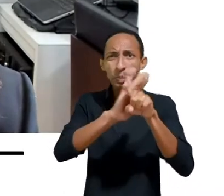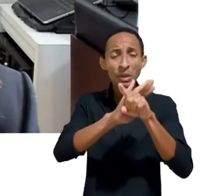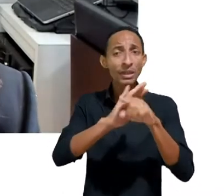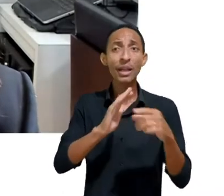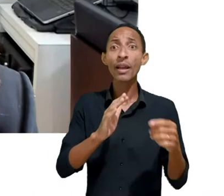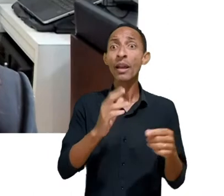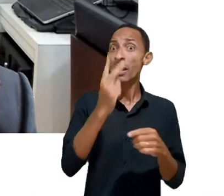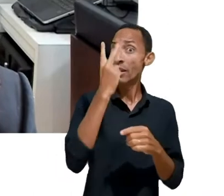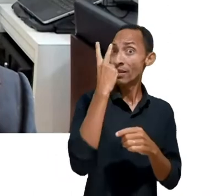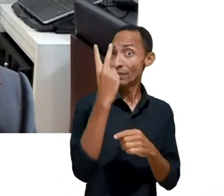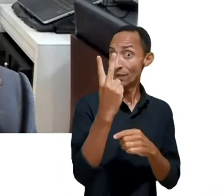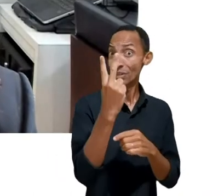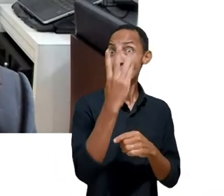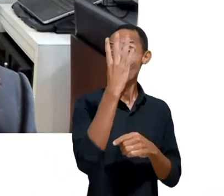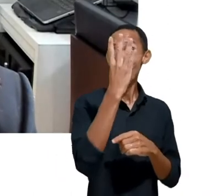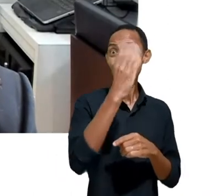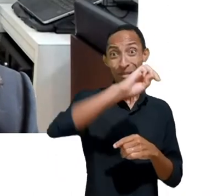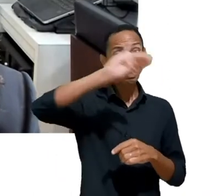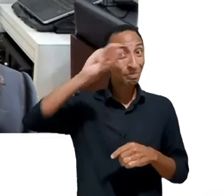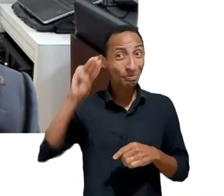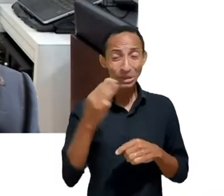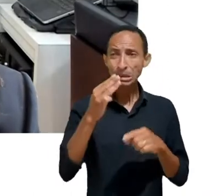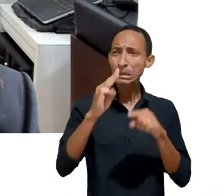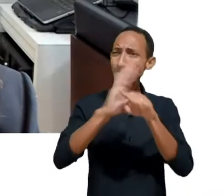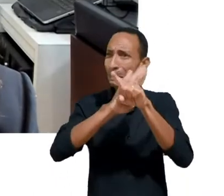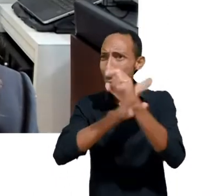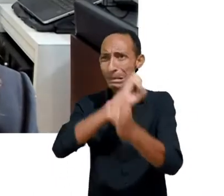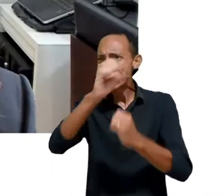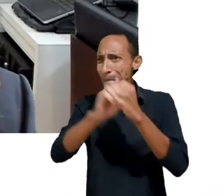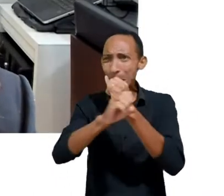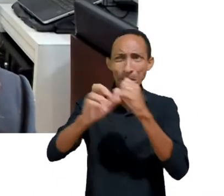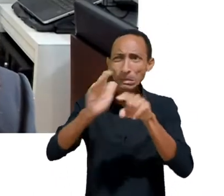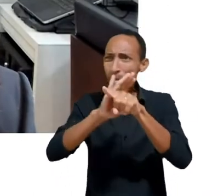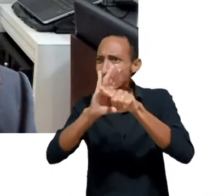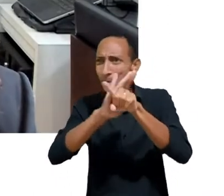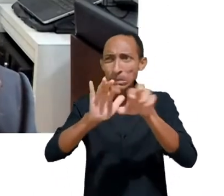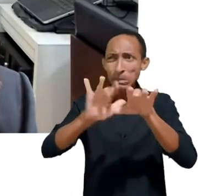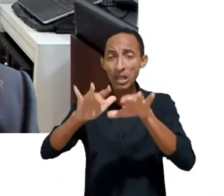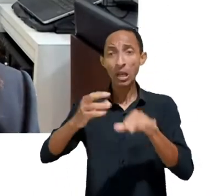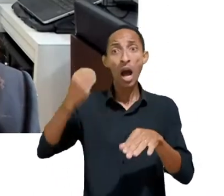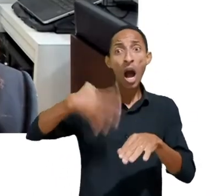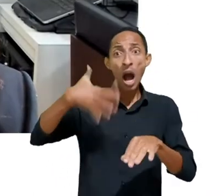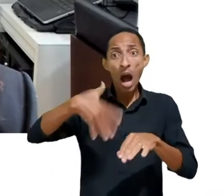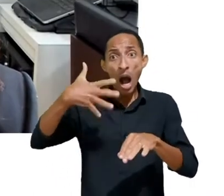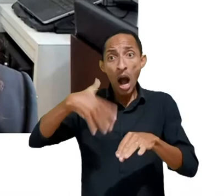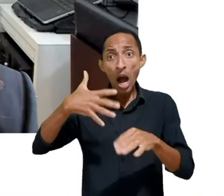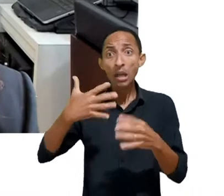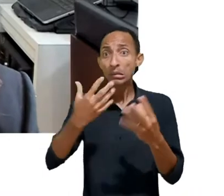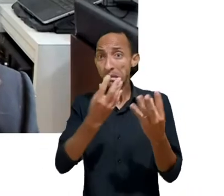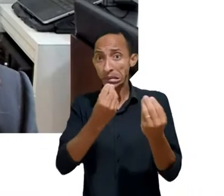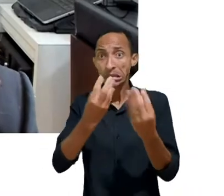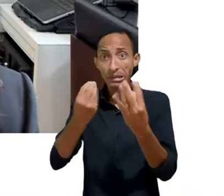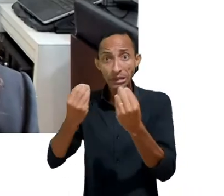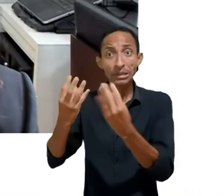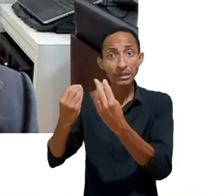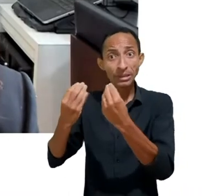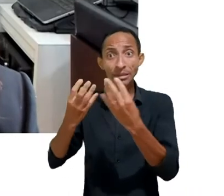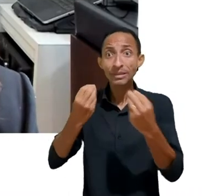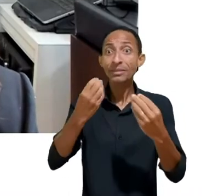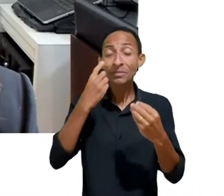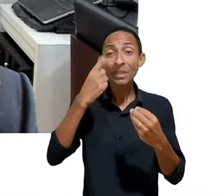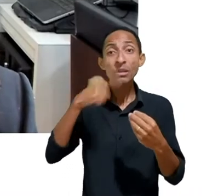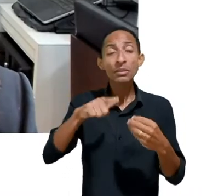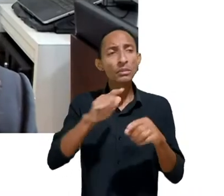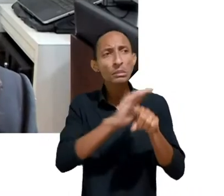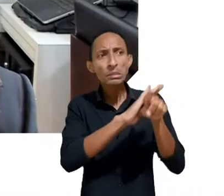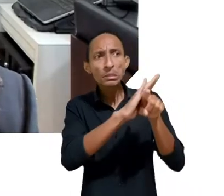adolescentes. Então, é fundamental que a gente olhe tanto para papel da NPD como também para a própria LGPD e